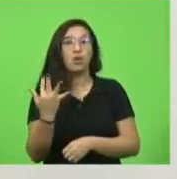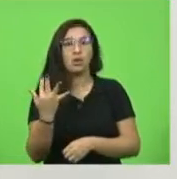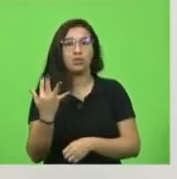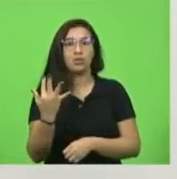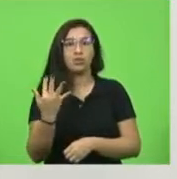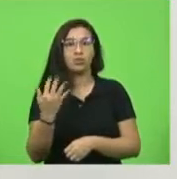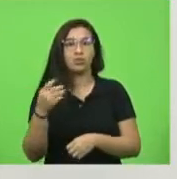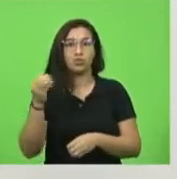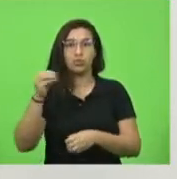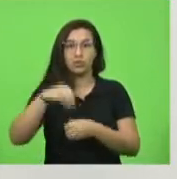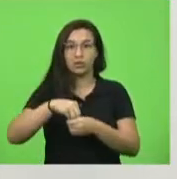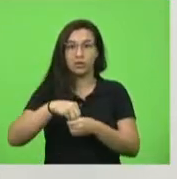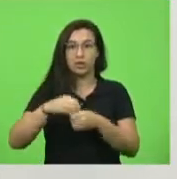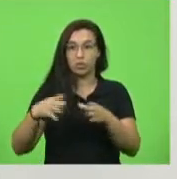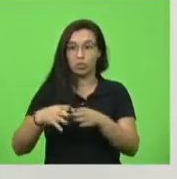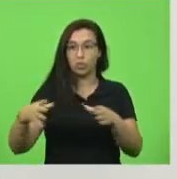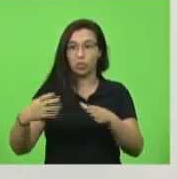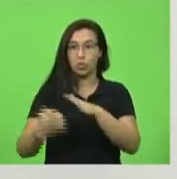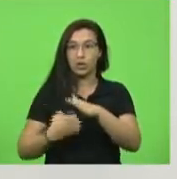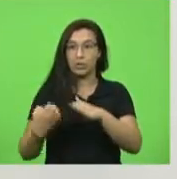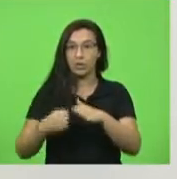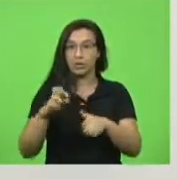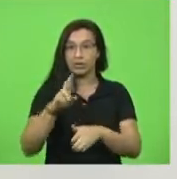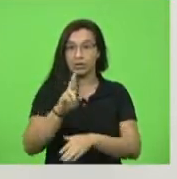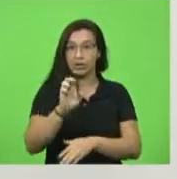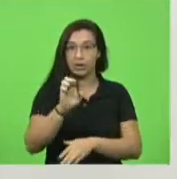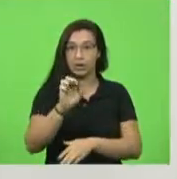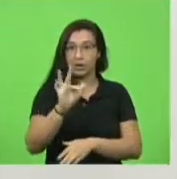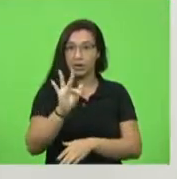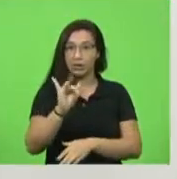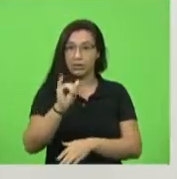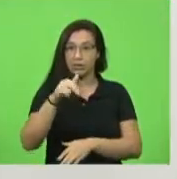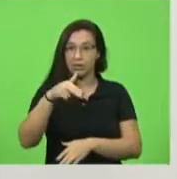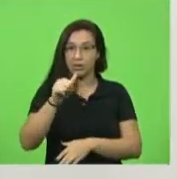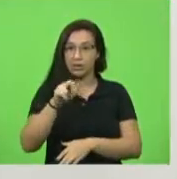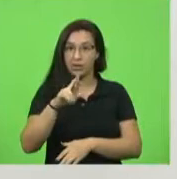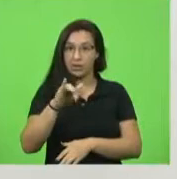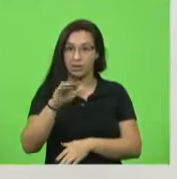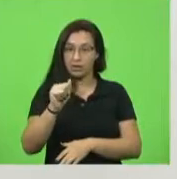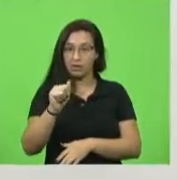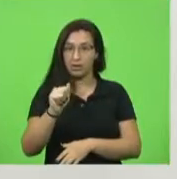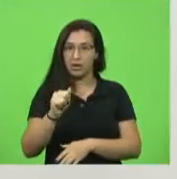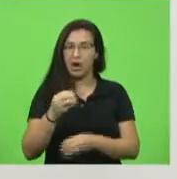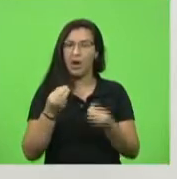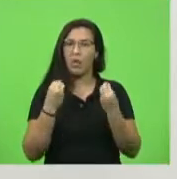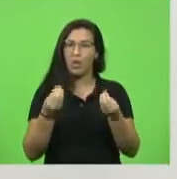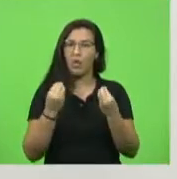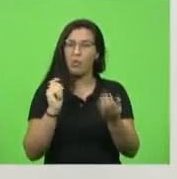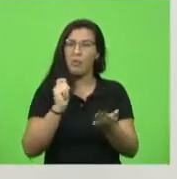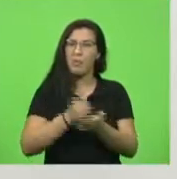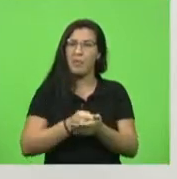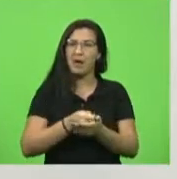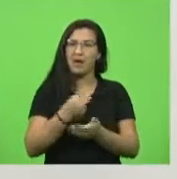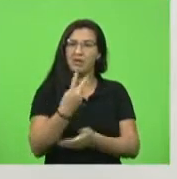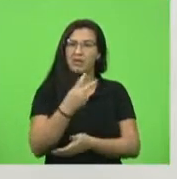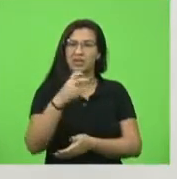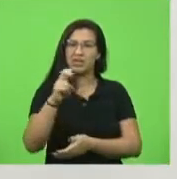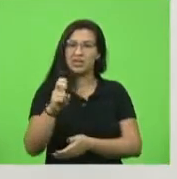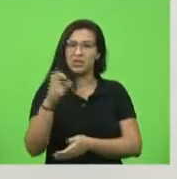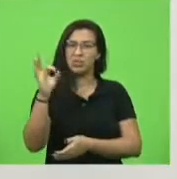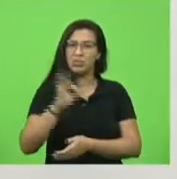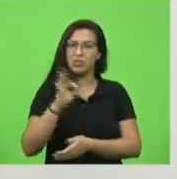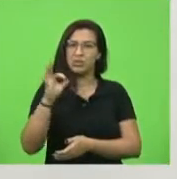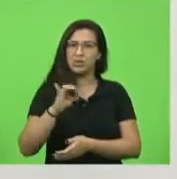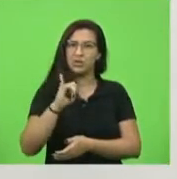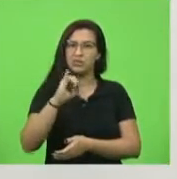saber quanto que nós pagamos e é um absurdo pagar 25% do ICMS no combustível. É sim,